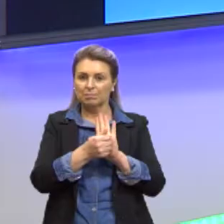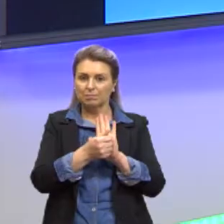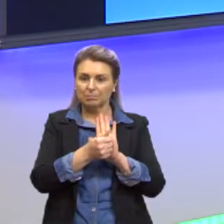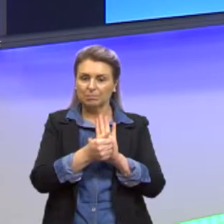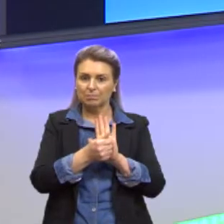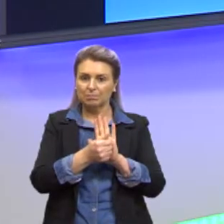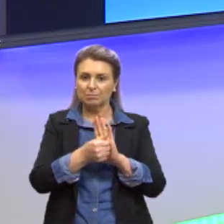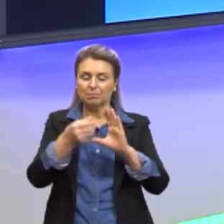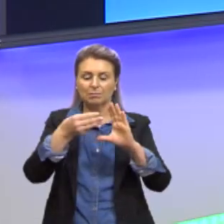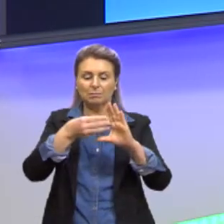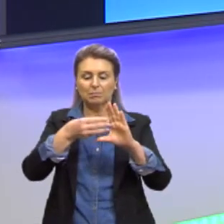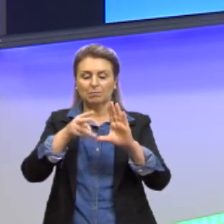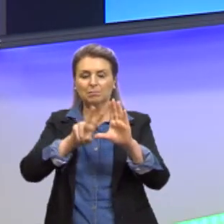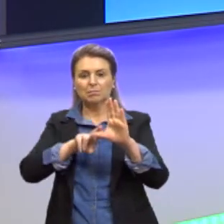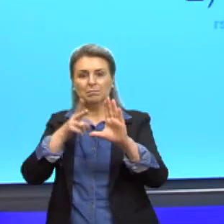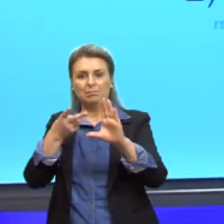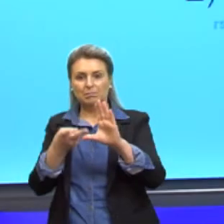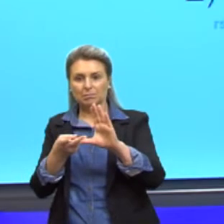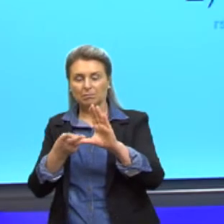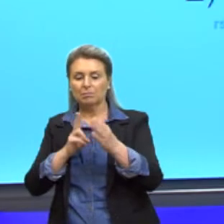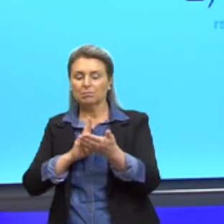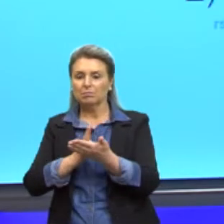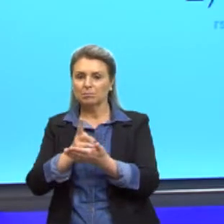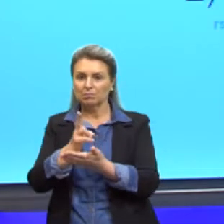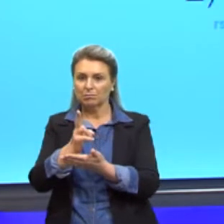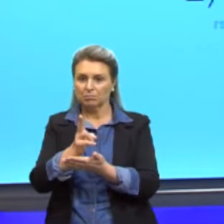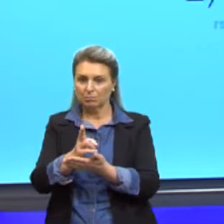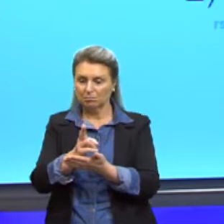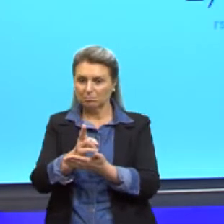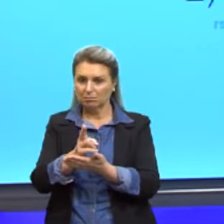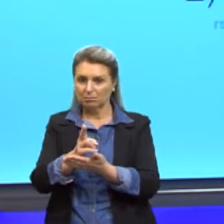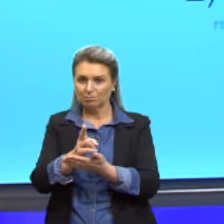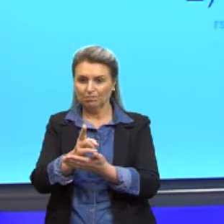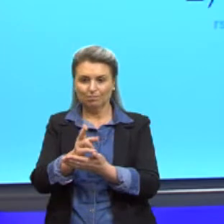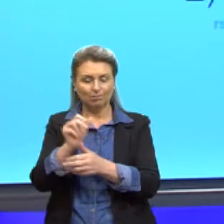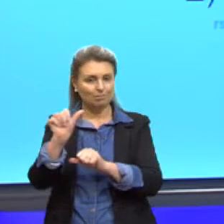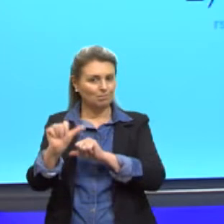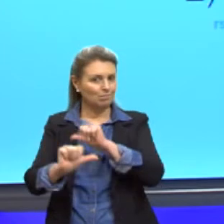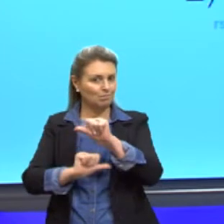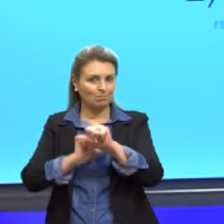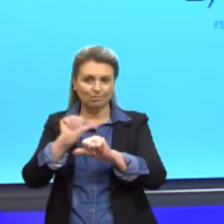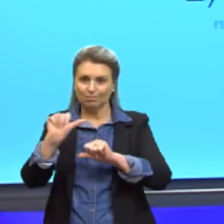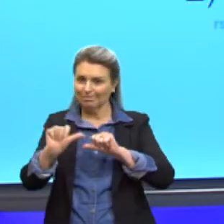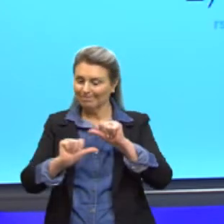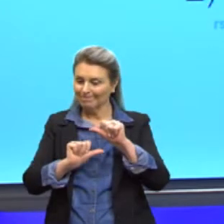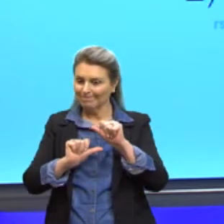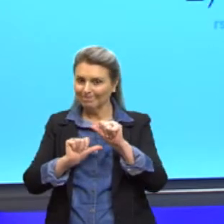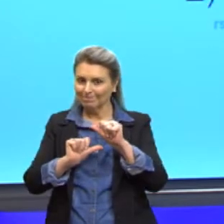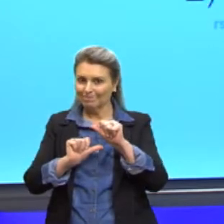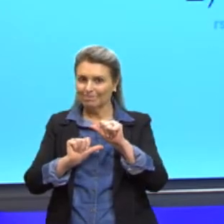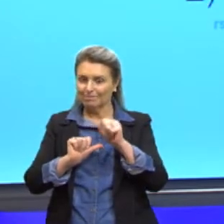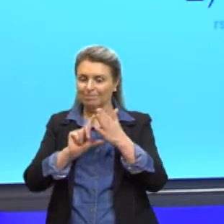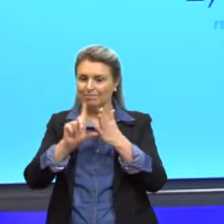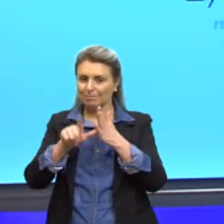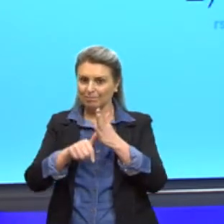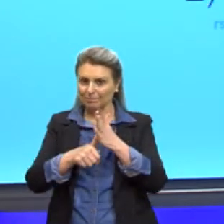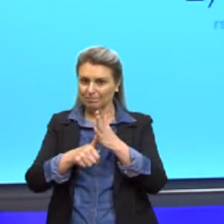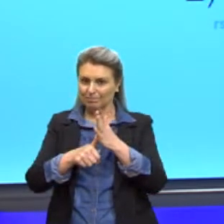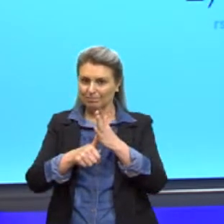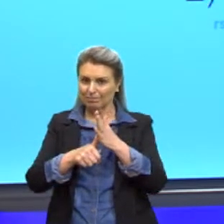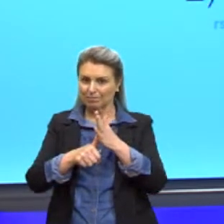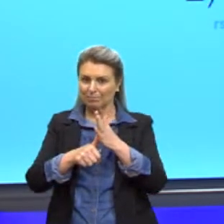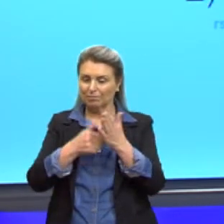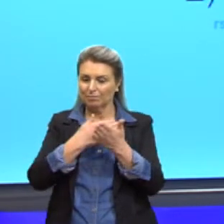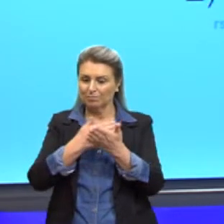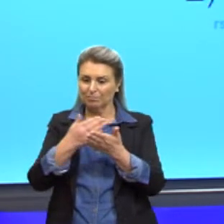células-tronco se mantêm indiferenciadas após sua introdução no organismo receptor.